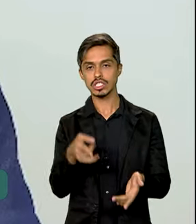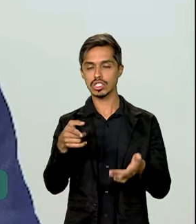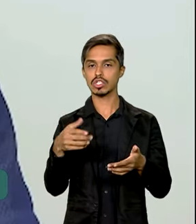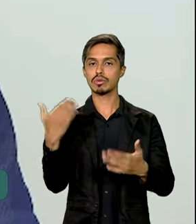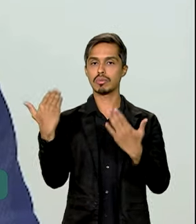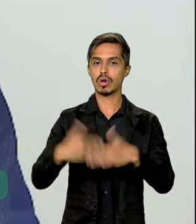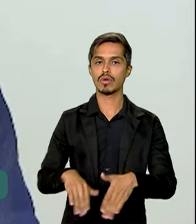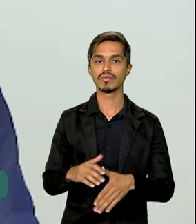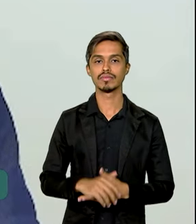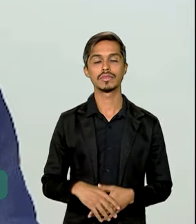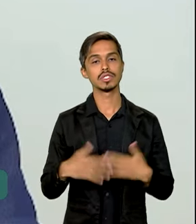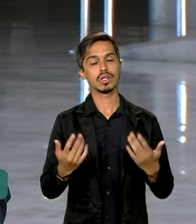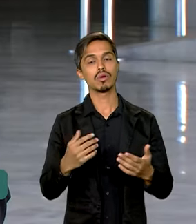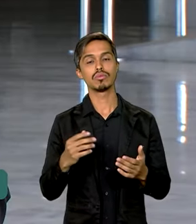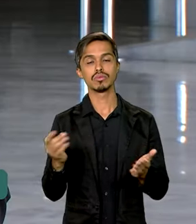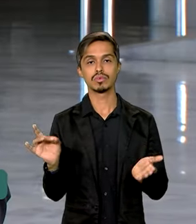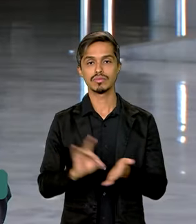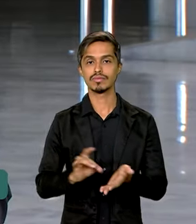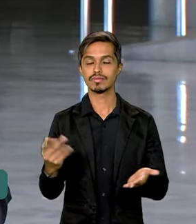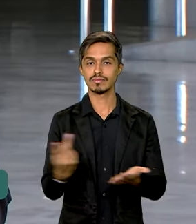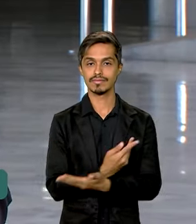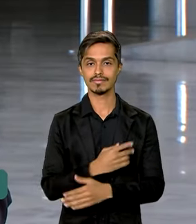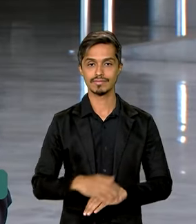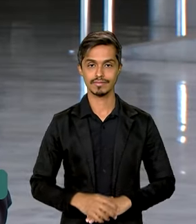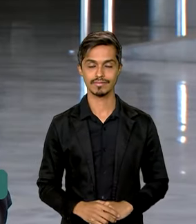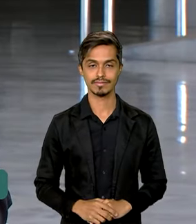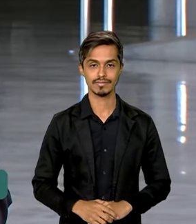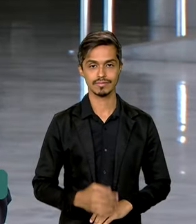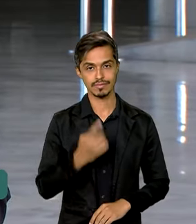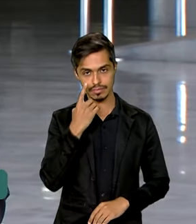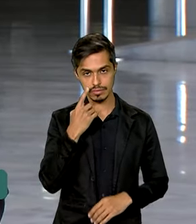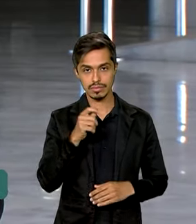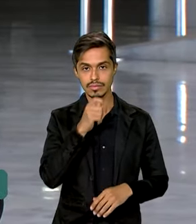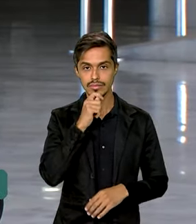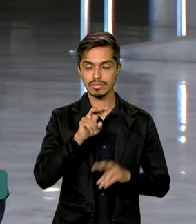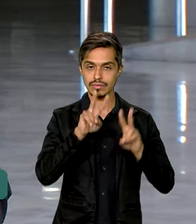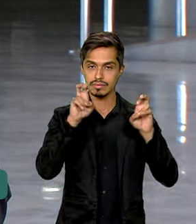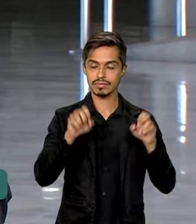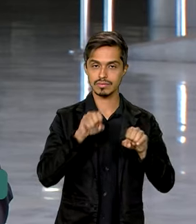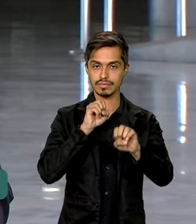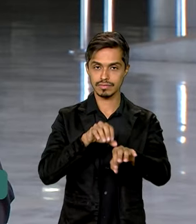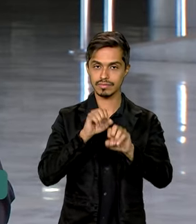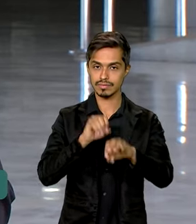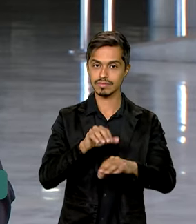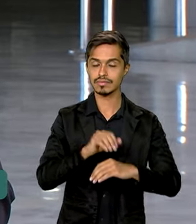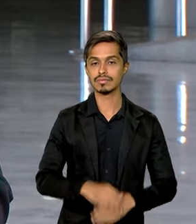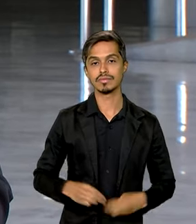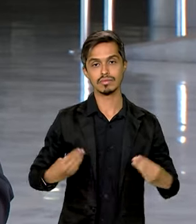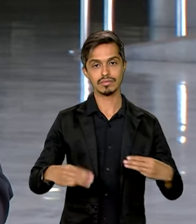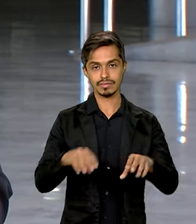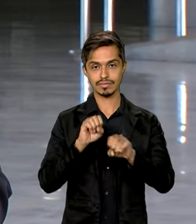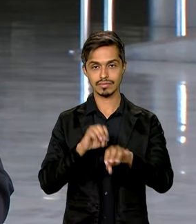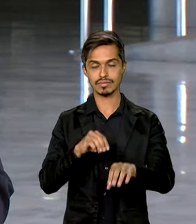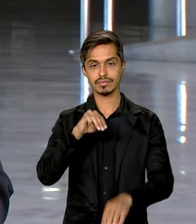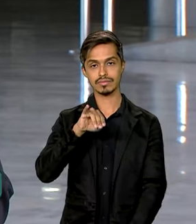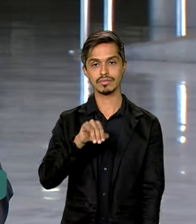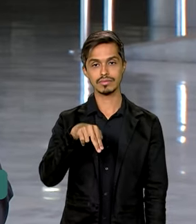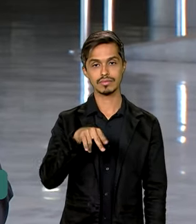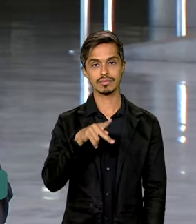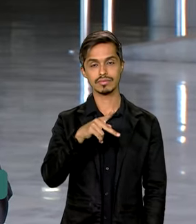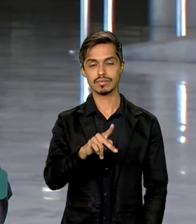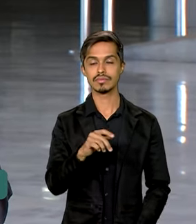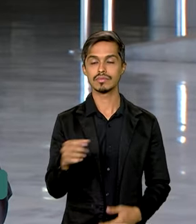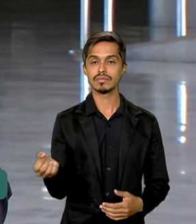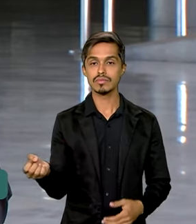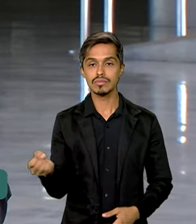as provas poderiam acontecer. Olha, e ainda sobre educação, o Ministério da Educação, o INEP, divulgou